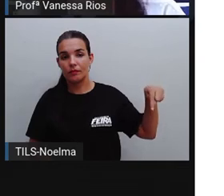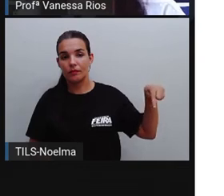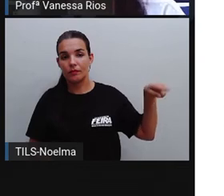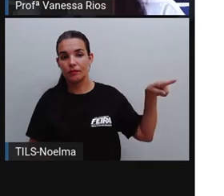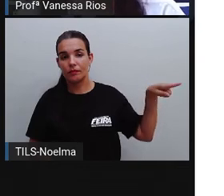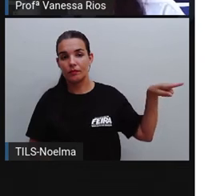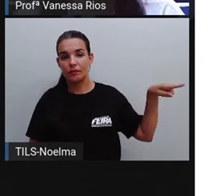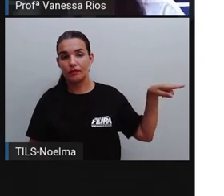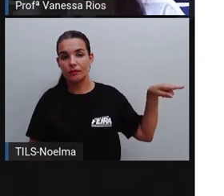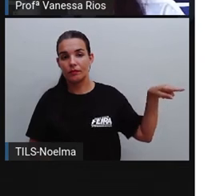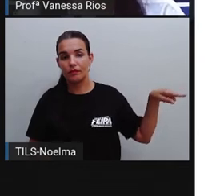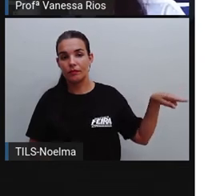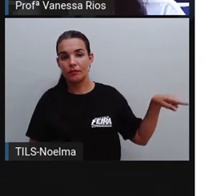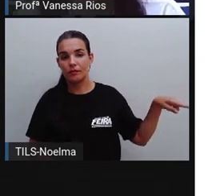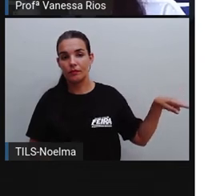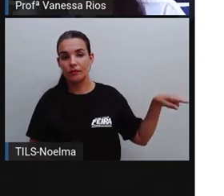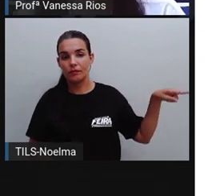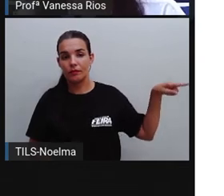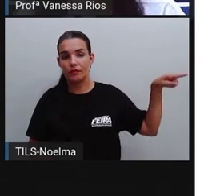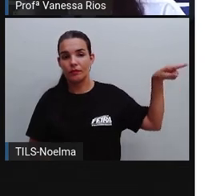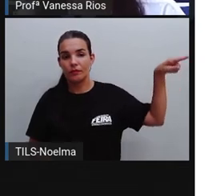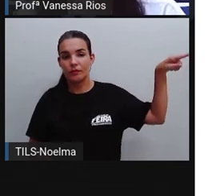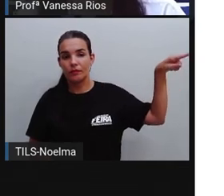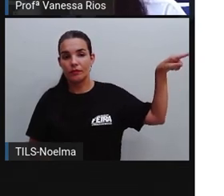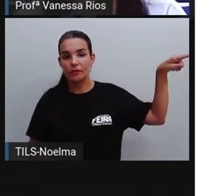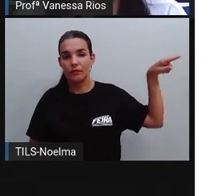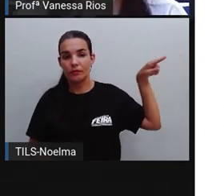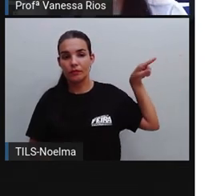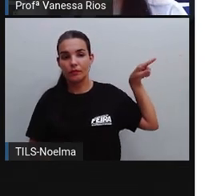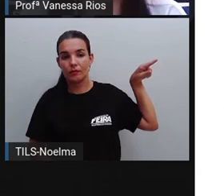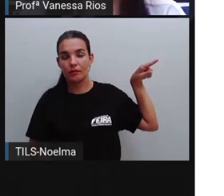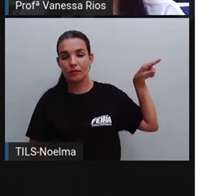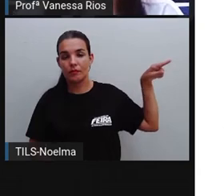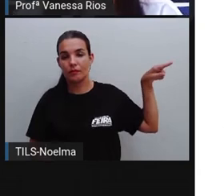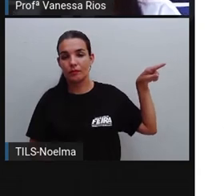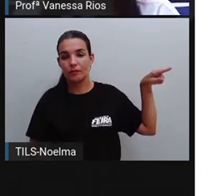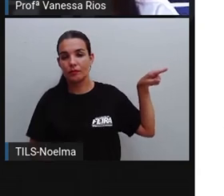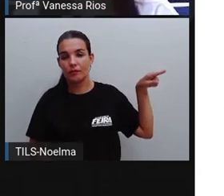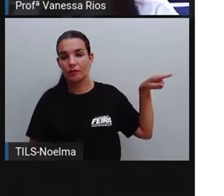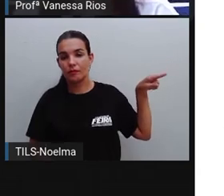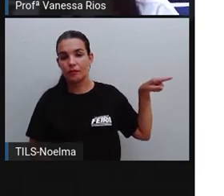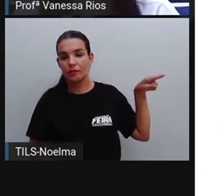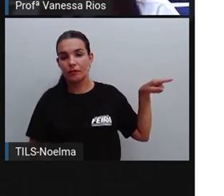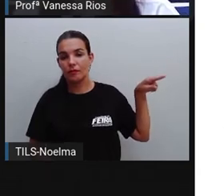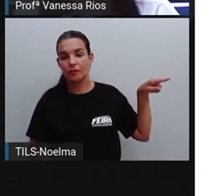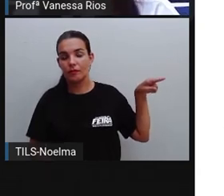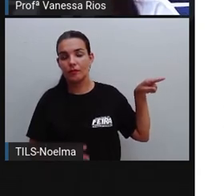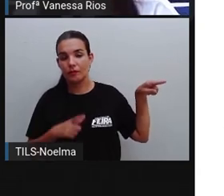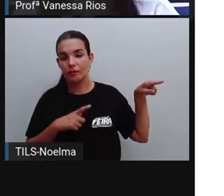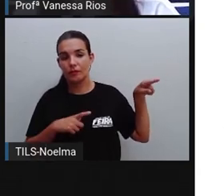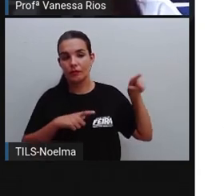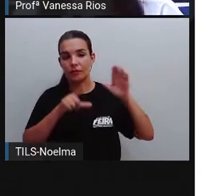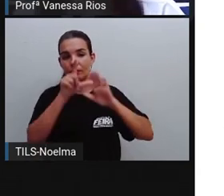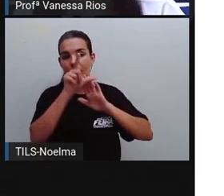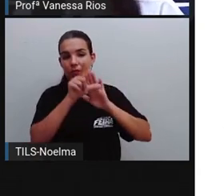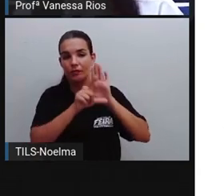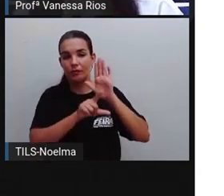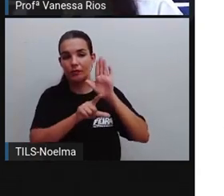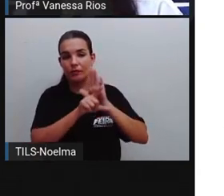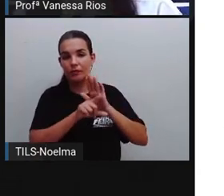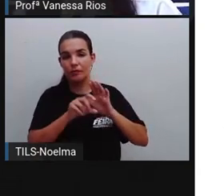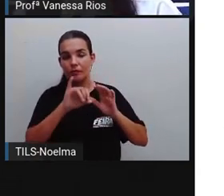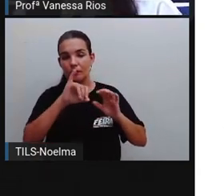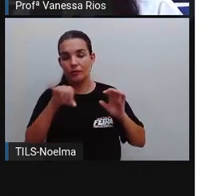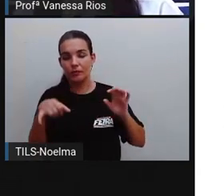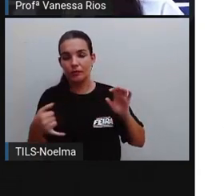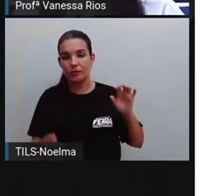gin, gíria, ligeiro, sargento, tangerina, tigela. E escreve-se